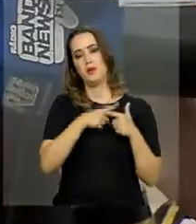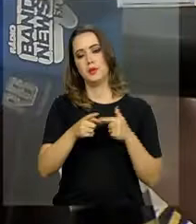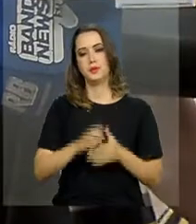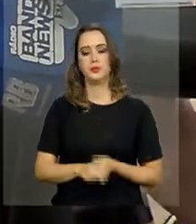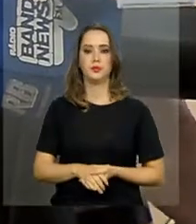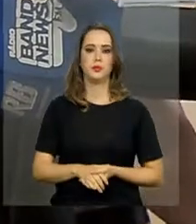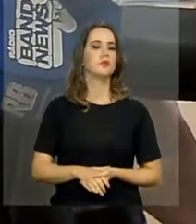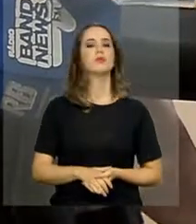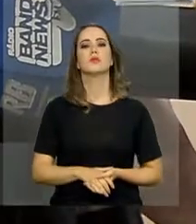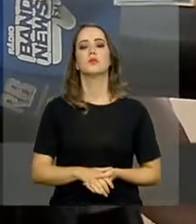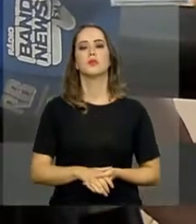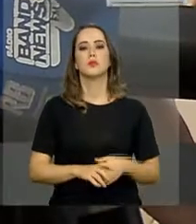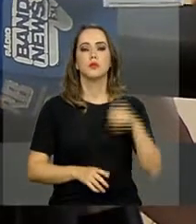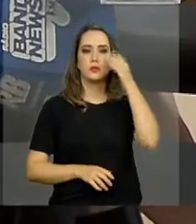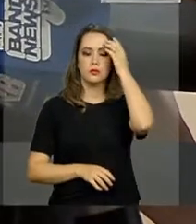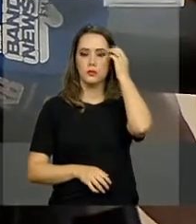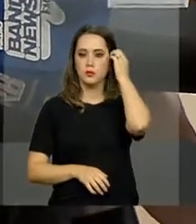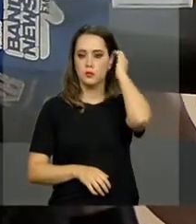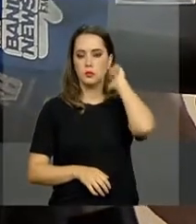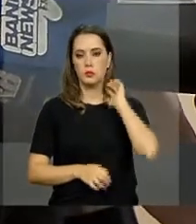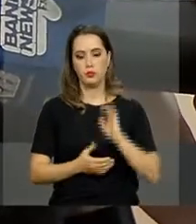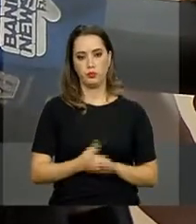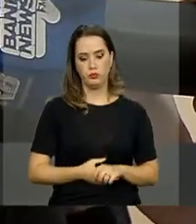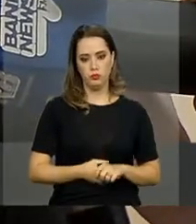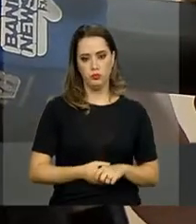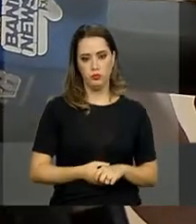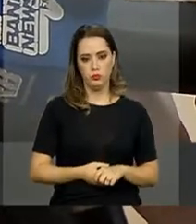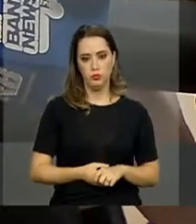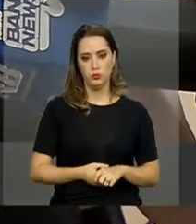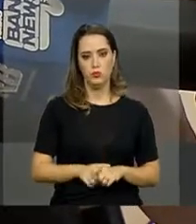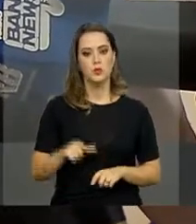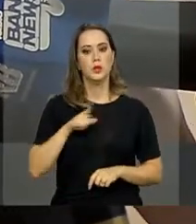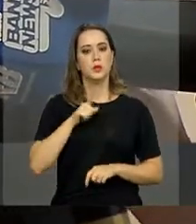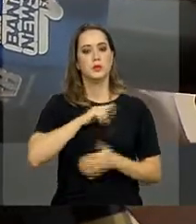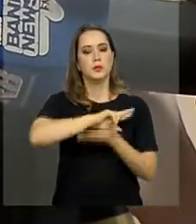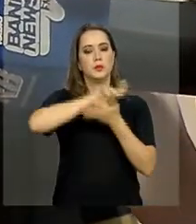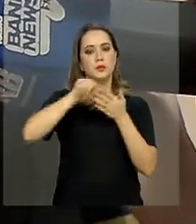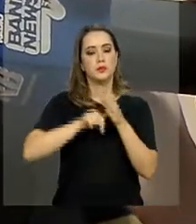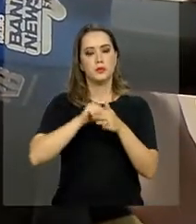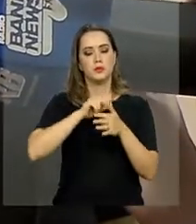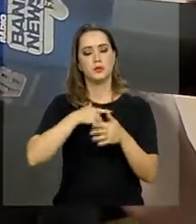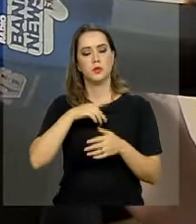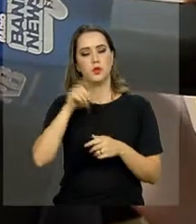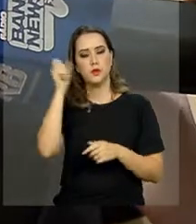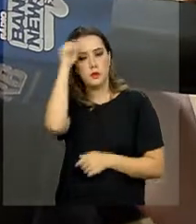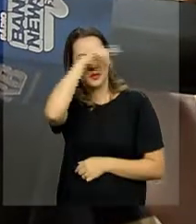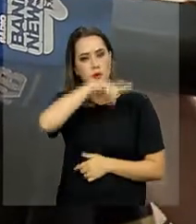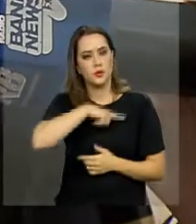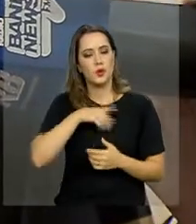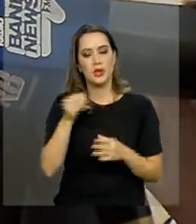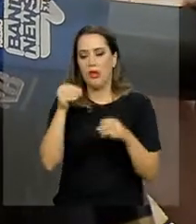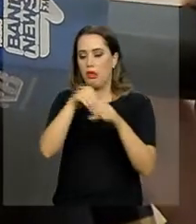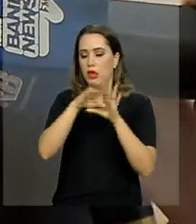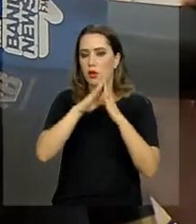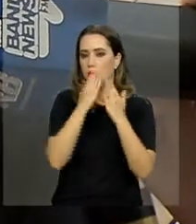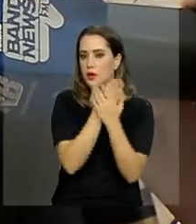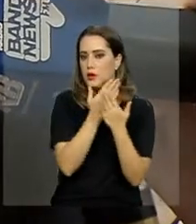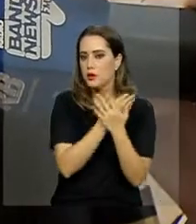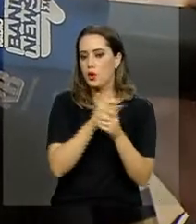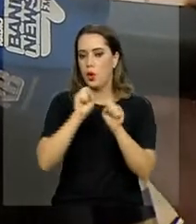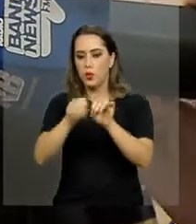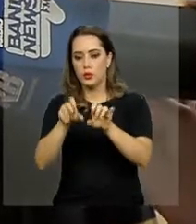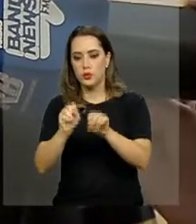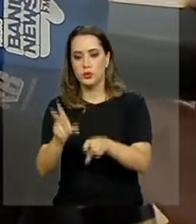Nós temos uma série de dificuldades que precisam ser melhoradas, desde a infraestrutura das escolas, a formação que a gente